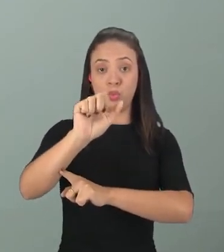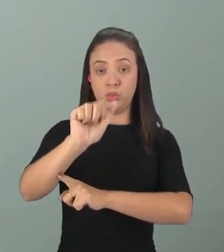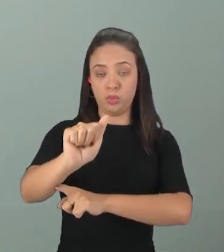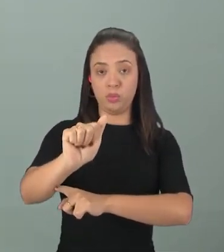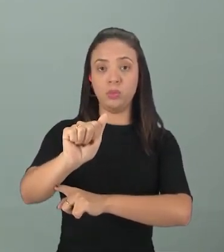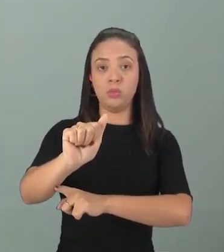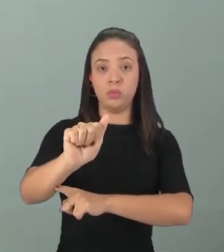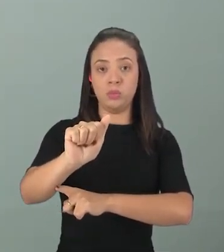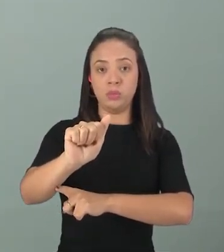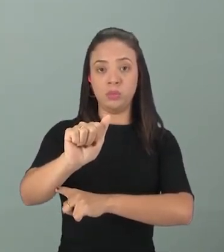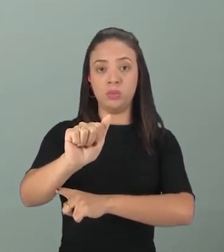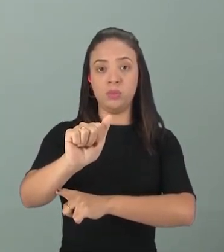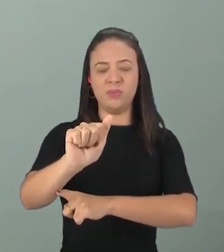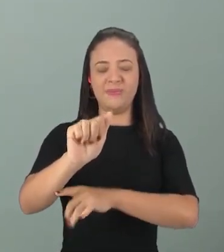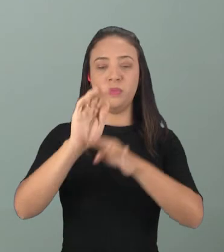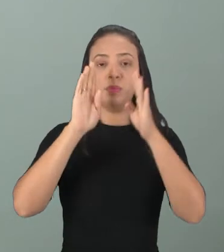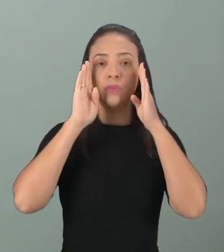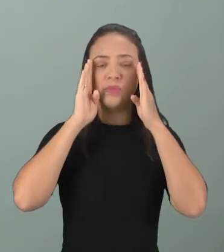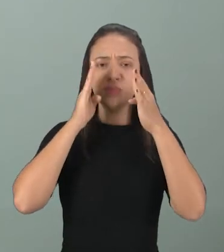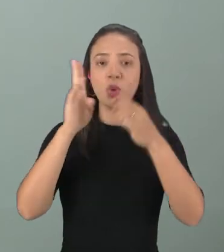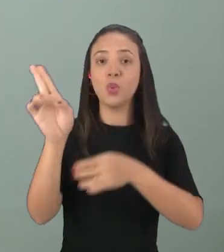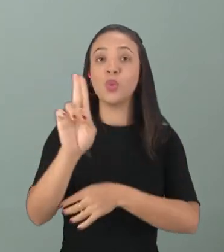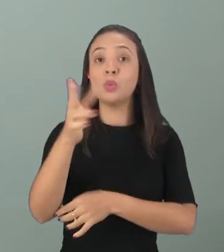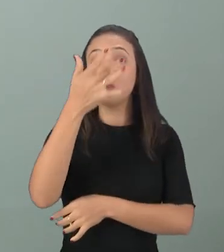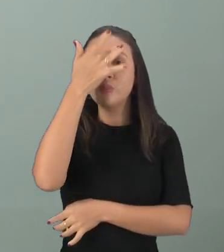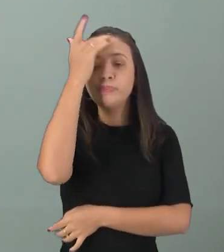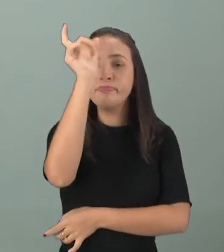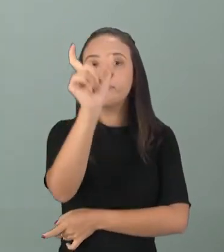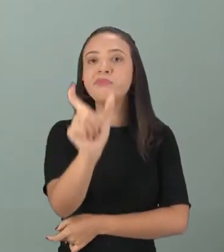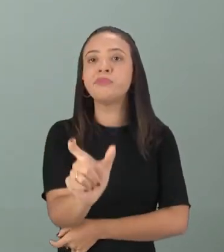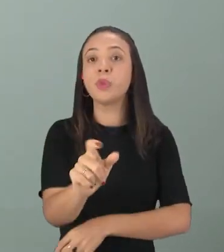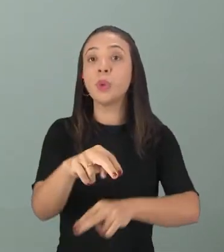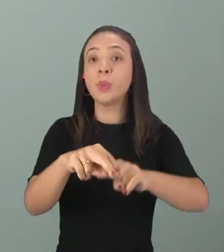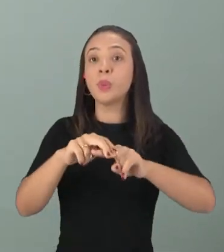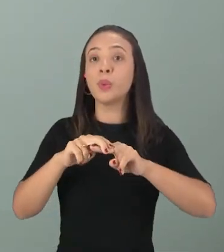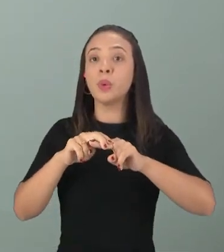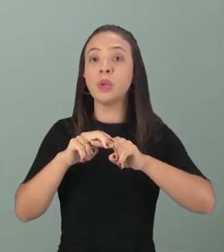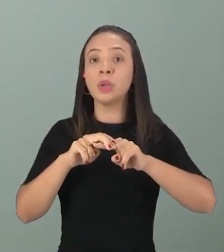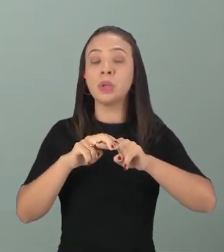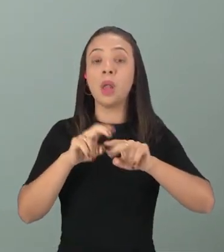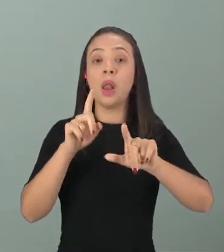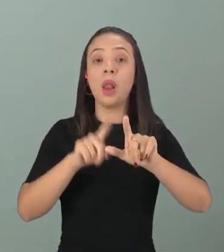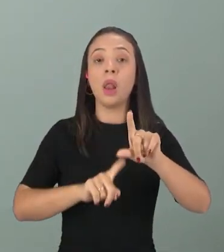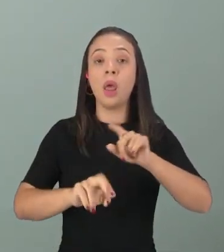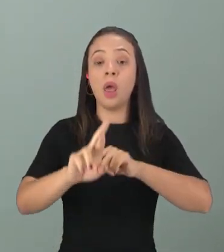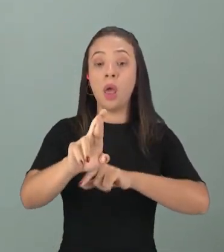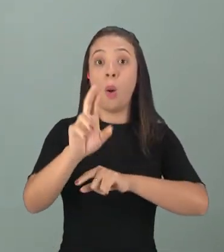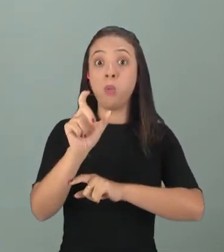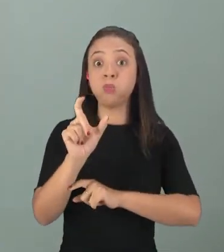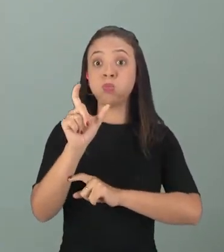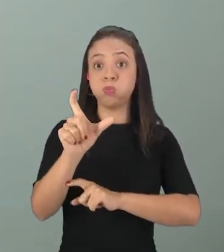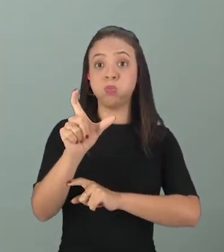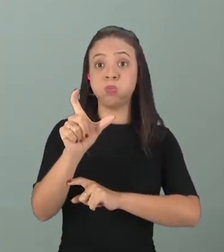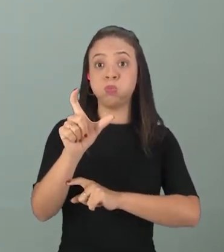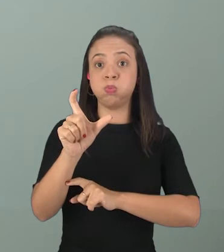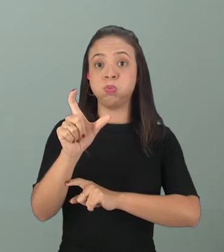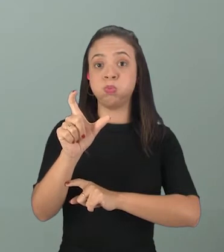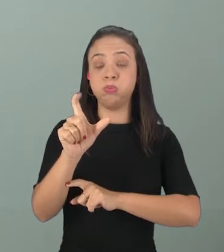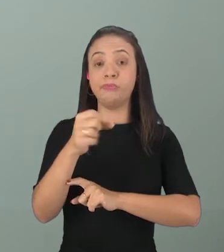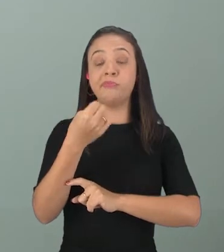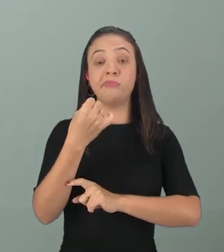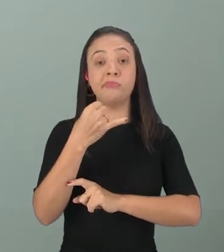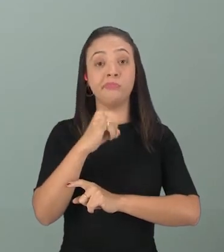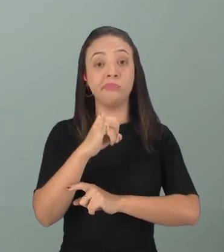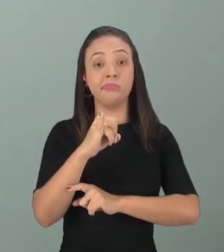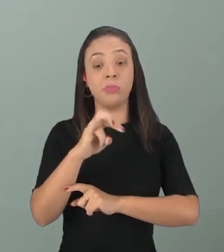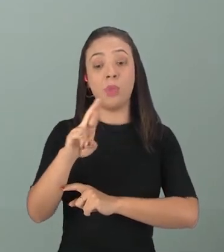Rosa. Tô me referindo ao nome de uma pessoa. Por isso que eu tô me colocando com letra maiúscula aí. Quando